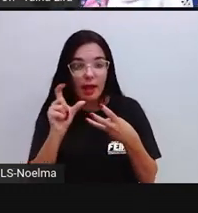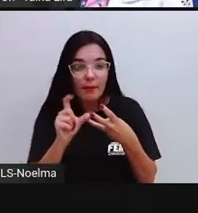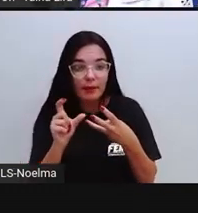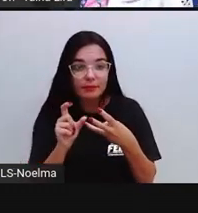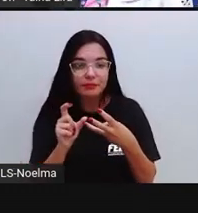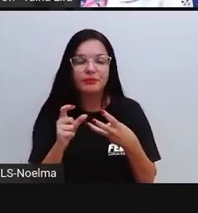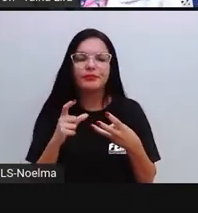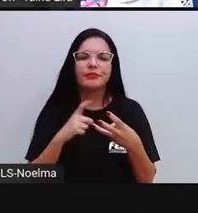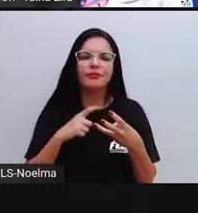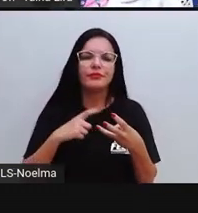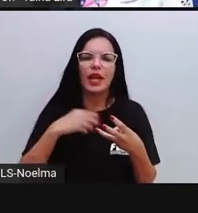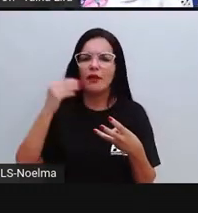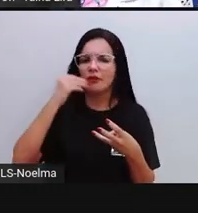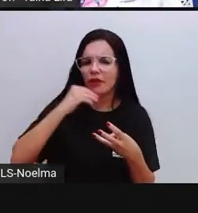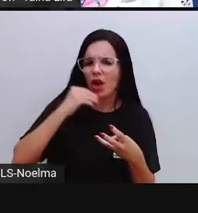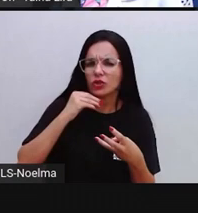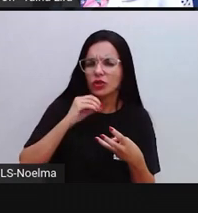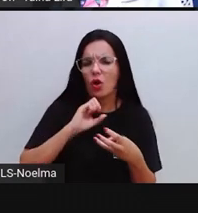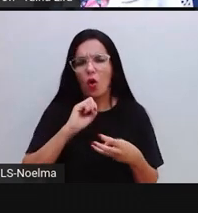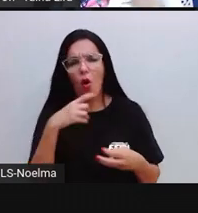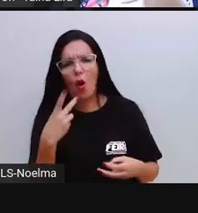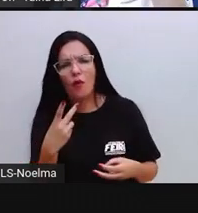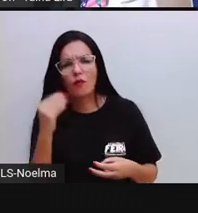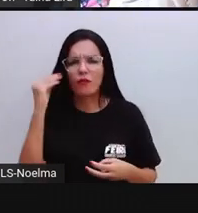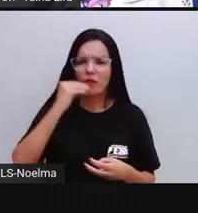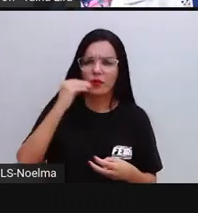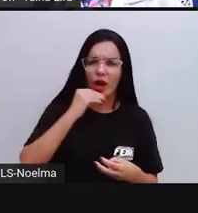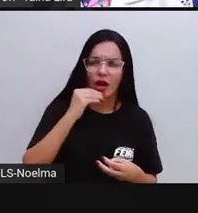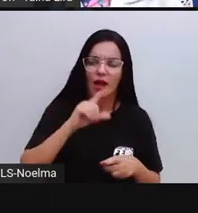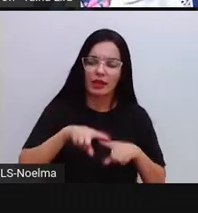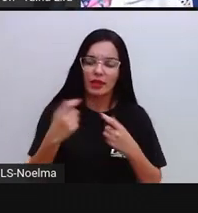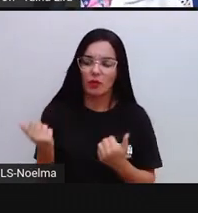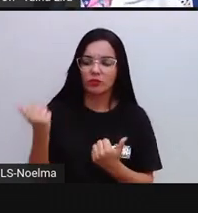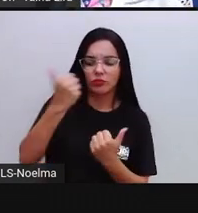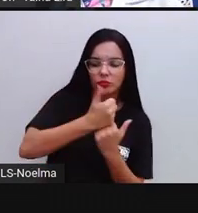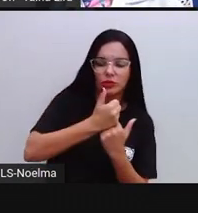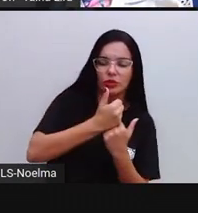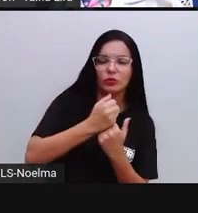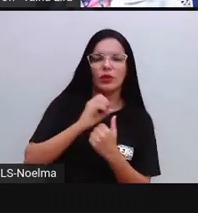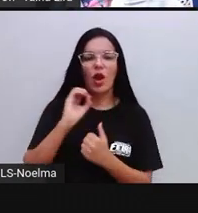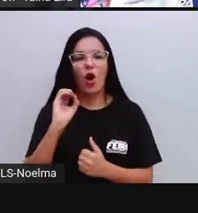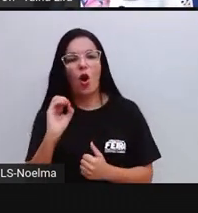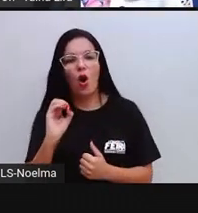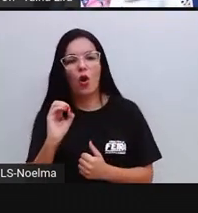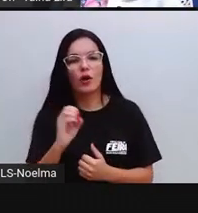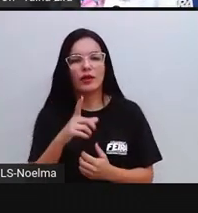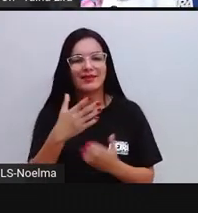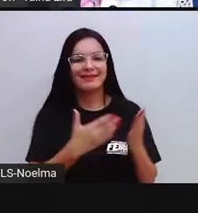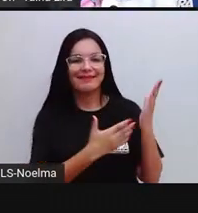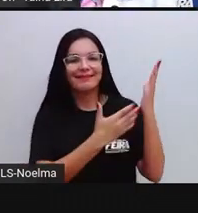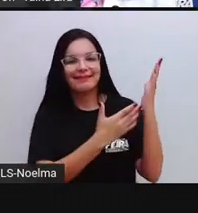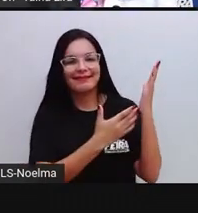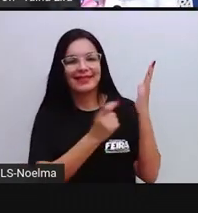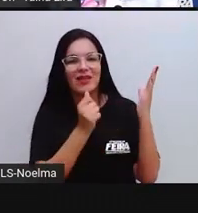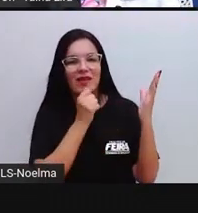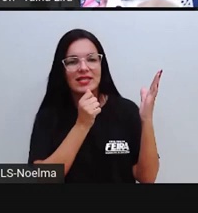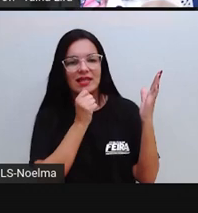forte, não, ela é fraca. Então, eu não escrevo com U, eu escrevo com O. Então, toquinho.